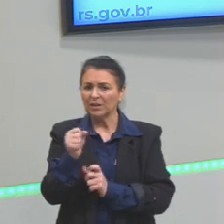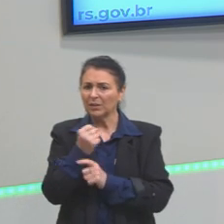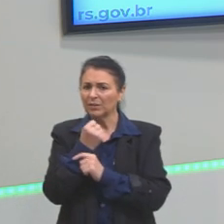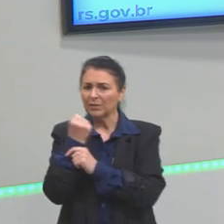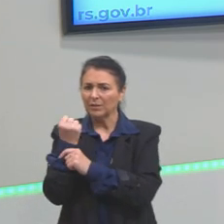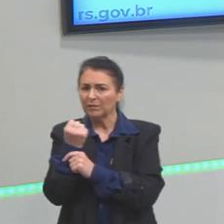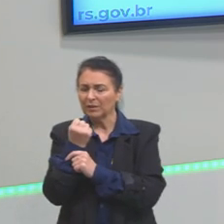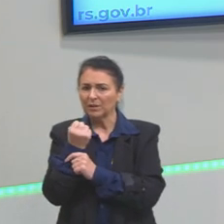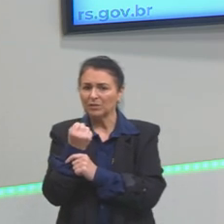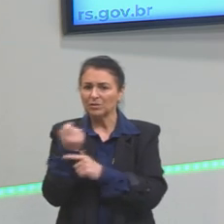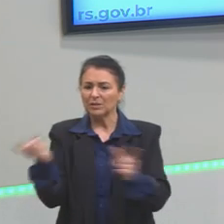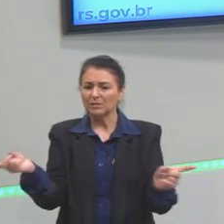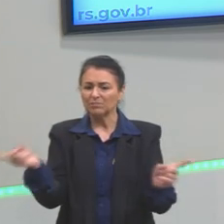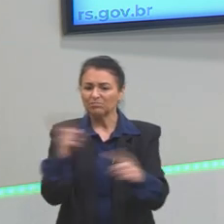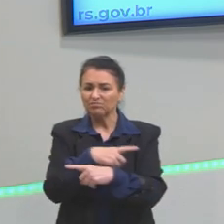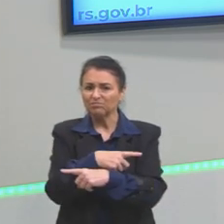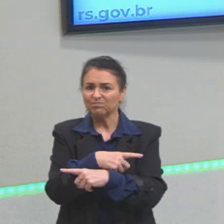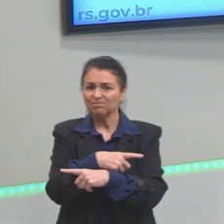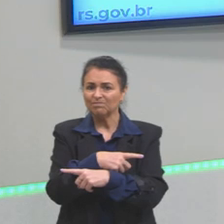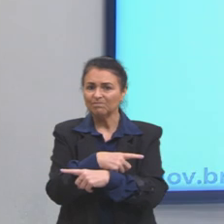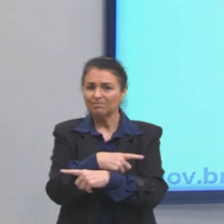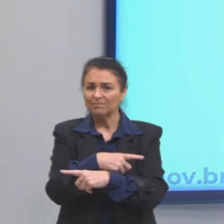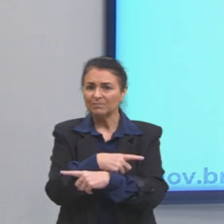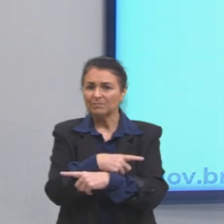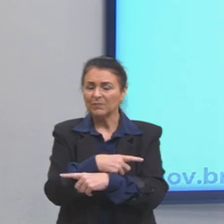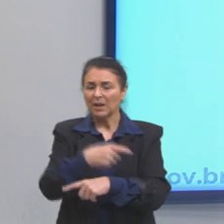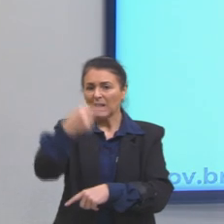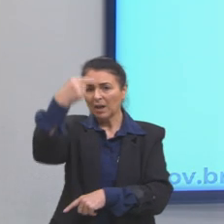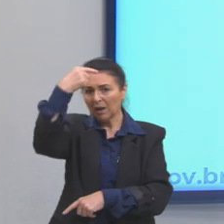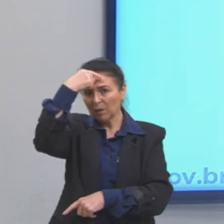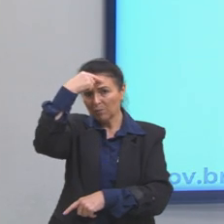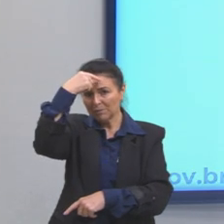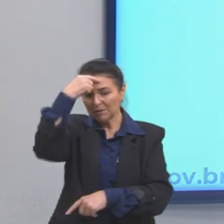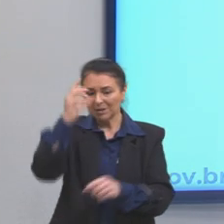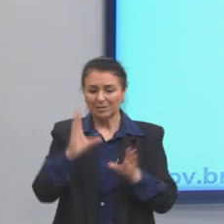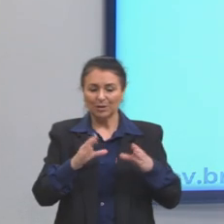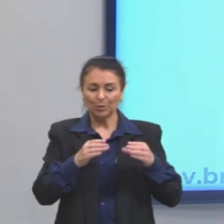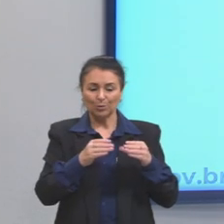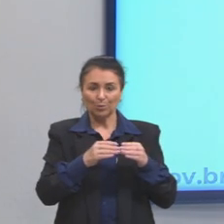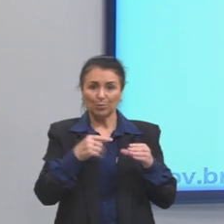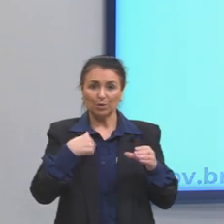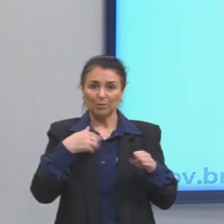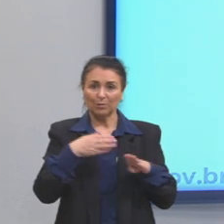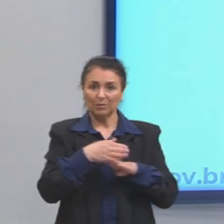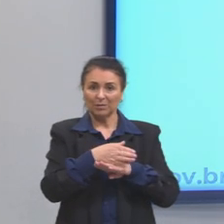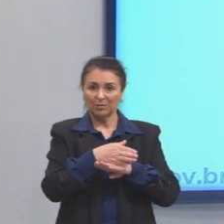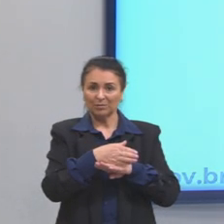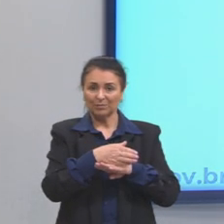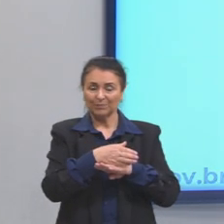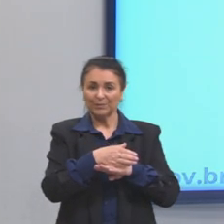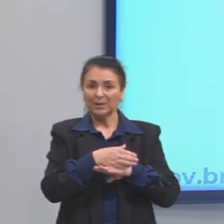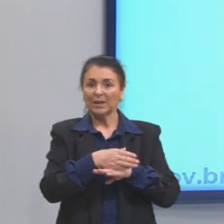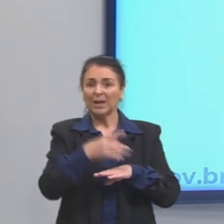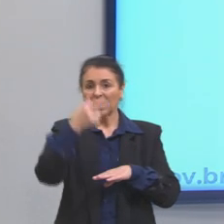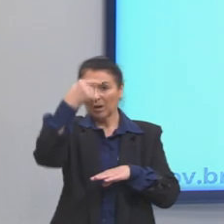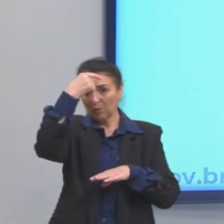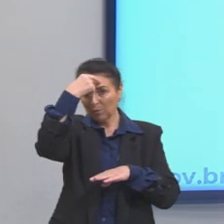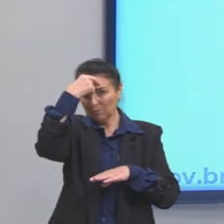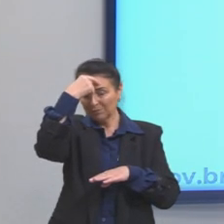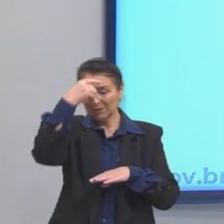antagonismo se desfizesse? A consciência de classe. Para o Marx é muito importante a consciência de classe, ou seja,